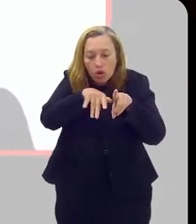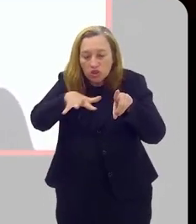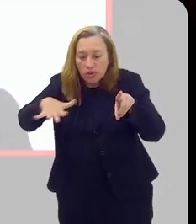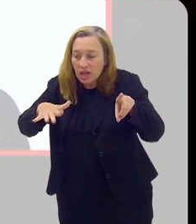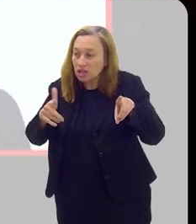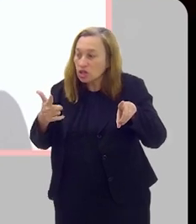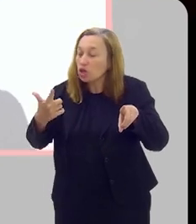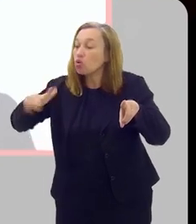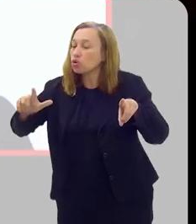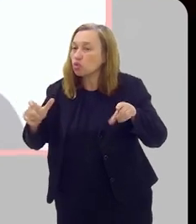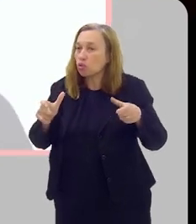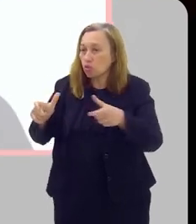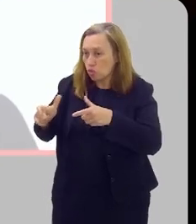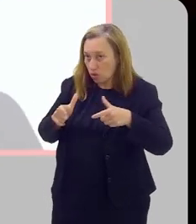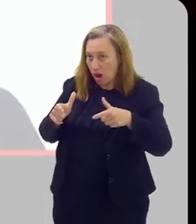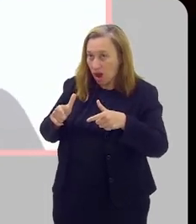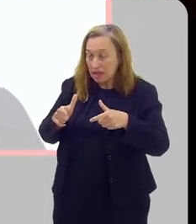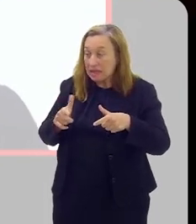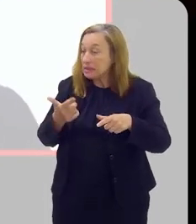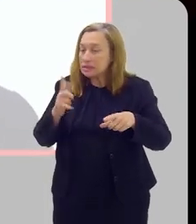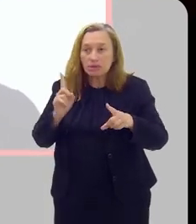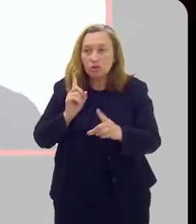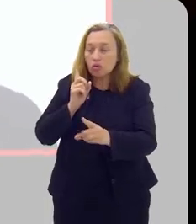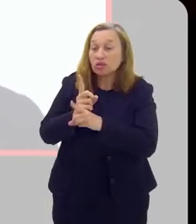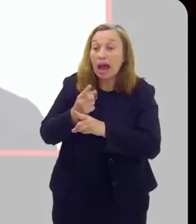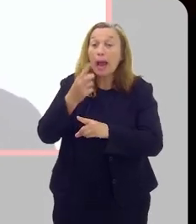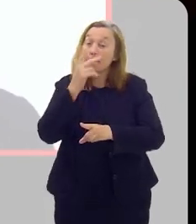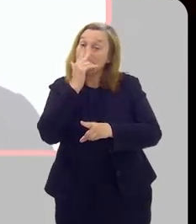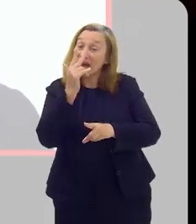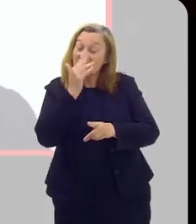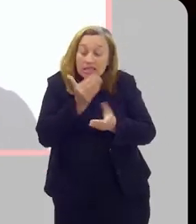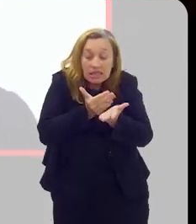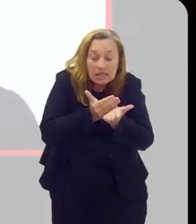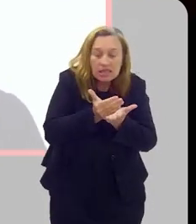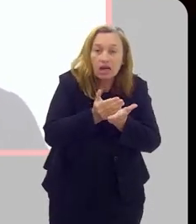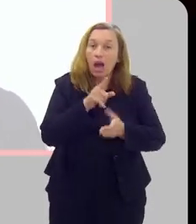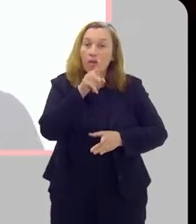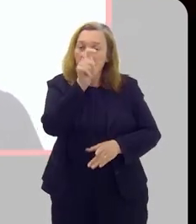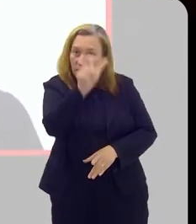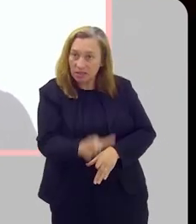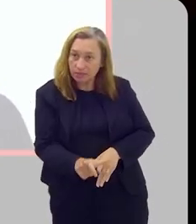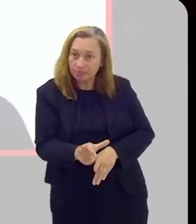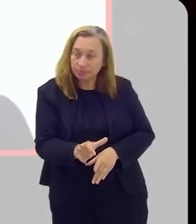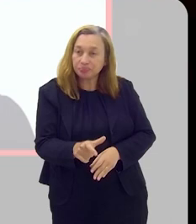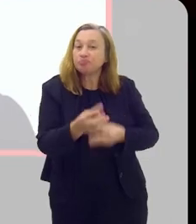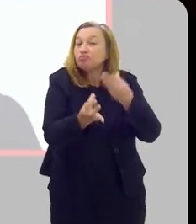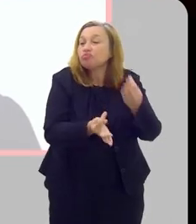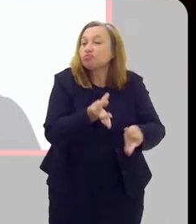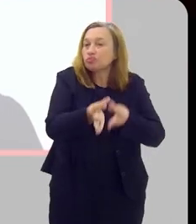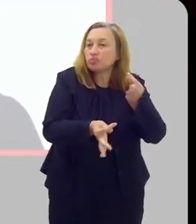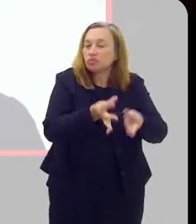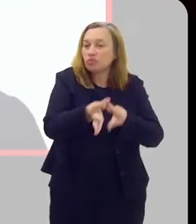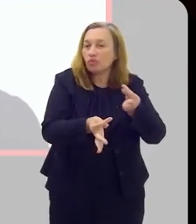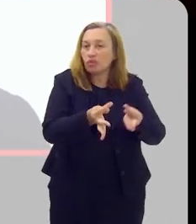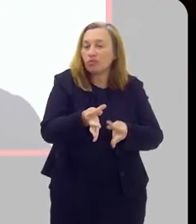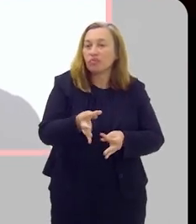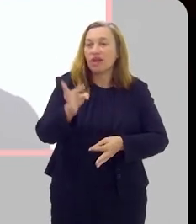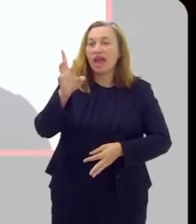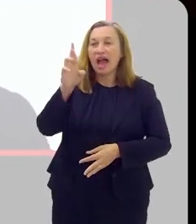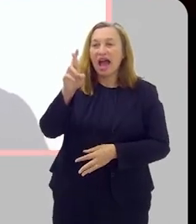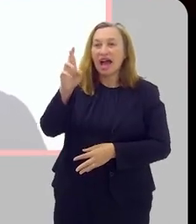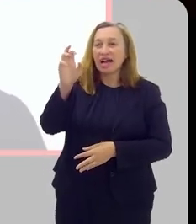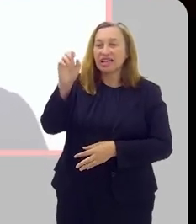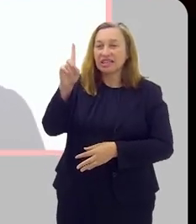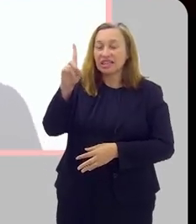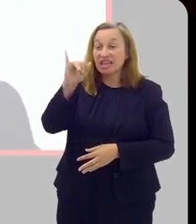achar, então a gente vai dizer, olha, parece que um tumor inicial. Aí, para esses pacientes, a gente propõe o tratamento radical,